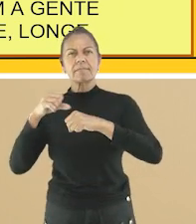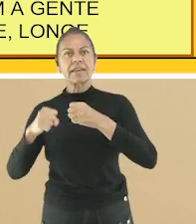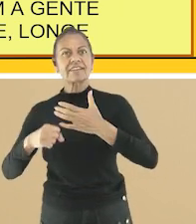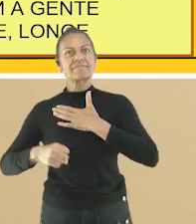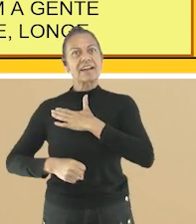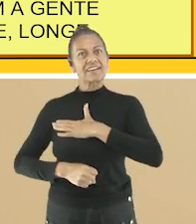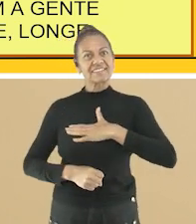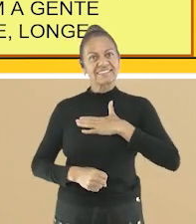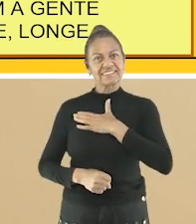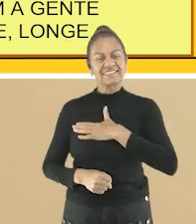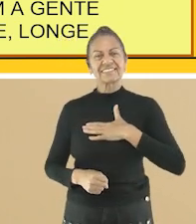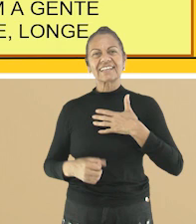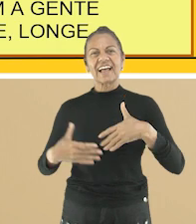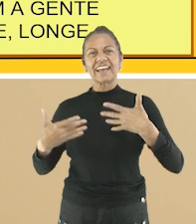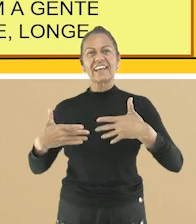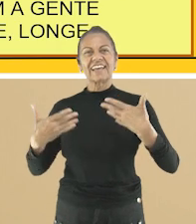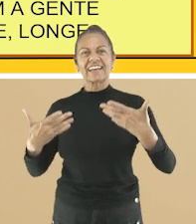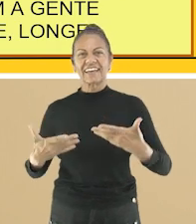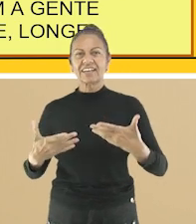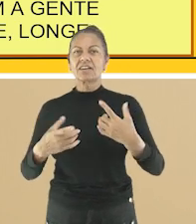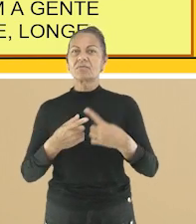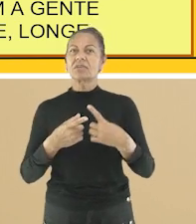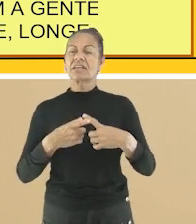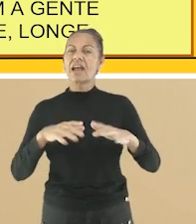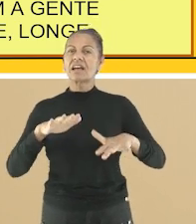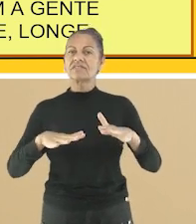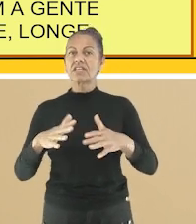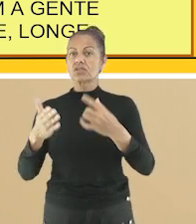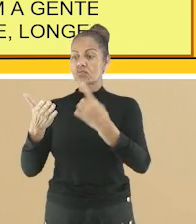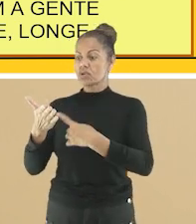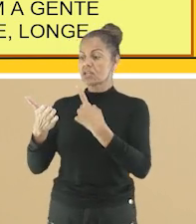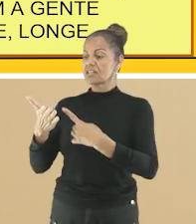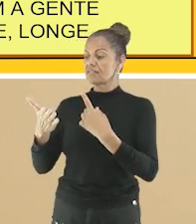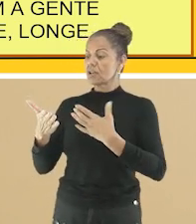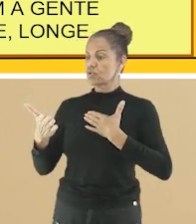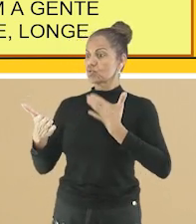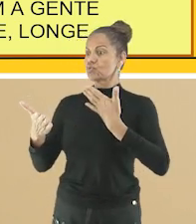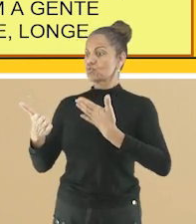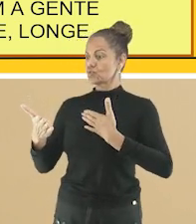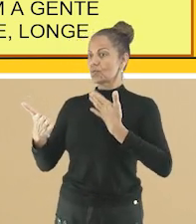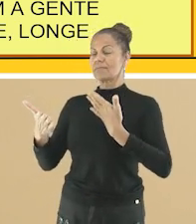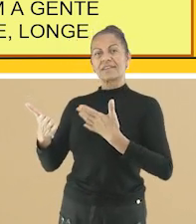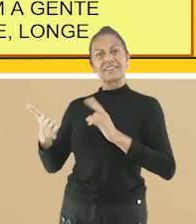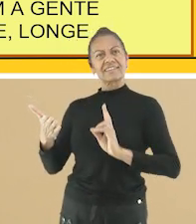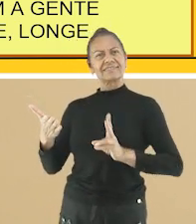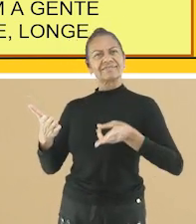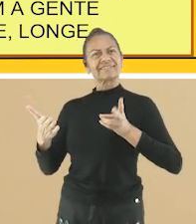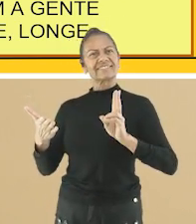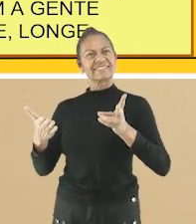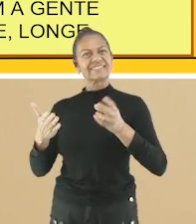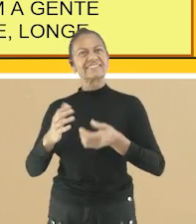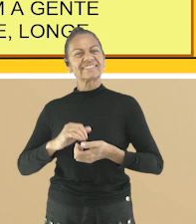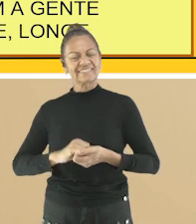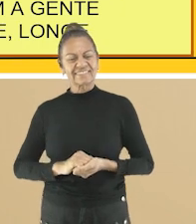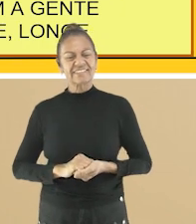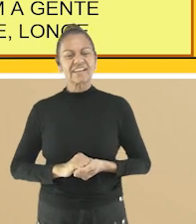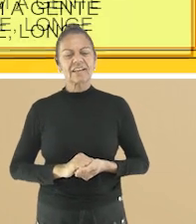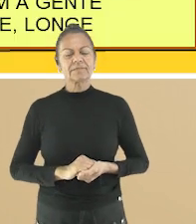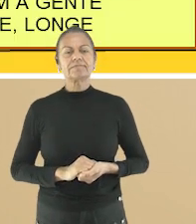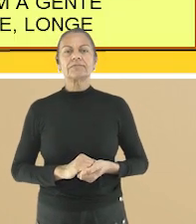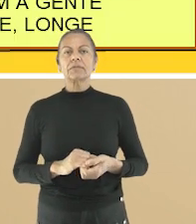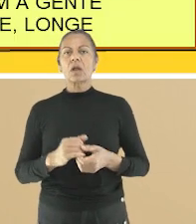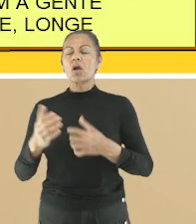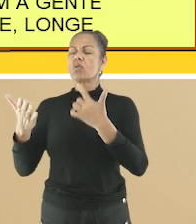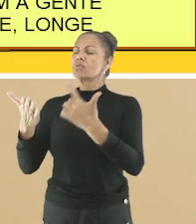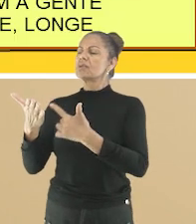prazer e alegria Pois nos livros, sempre teremos surpresas ao lermos Agora, vamos para a questão de número